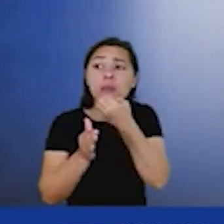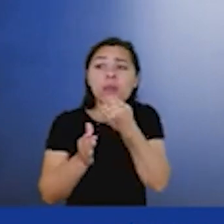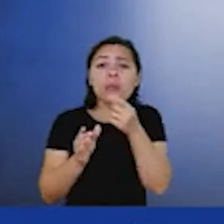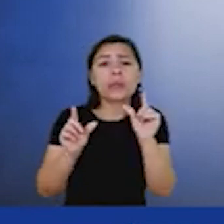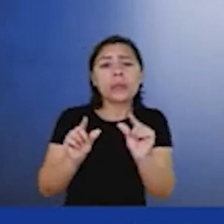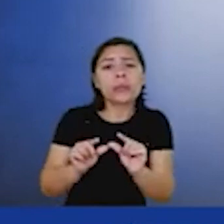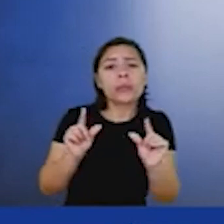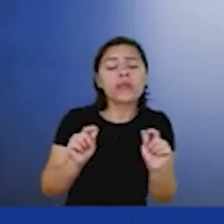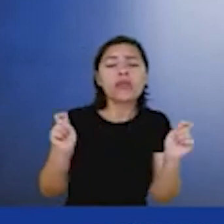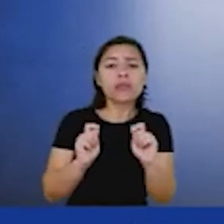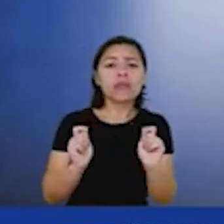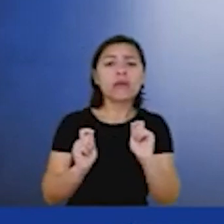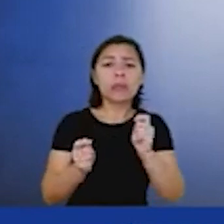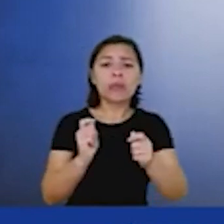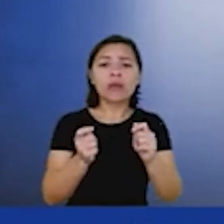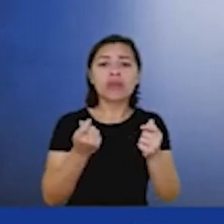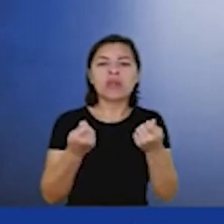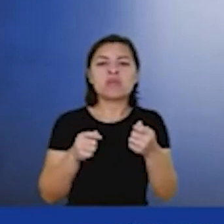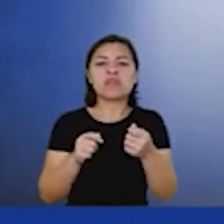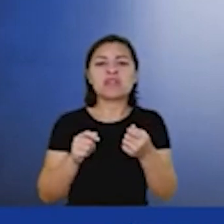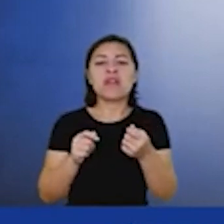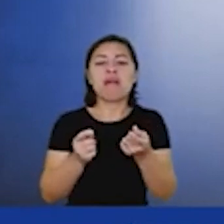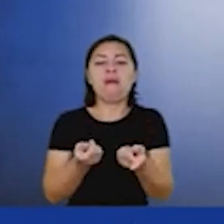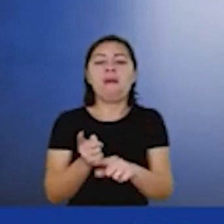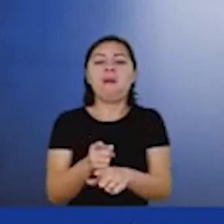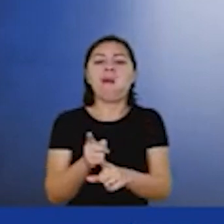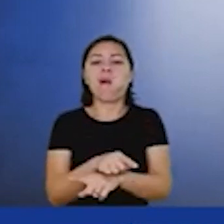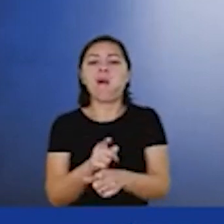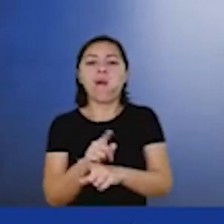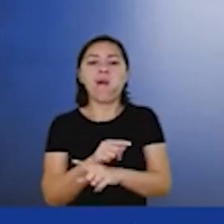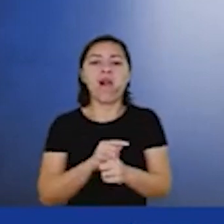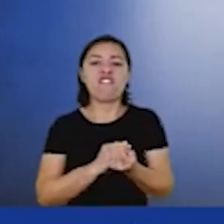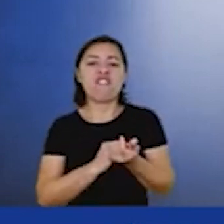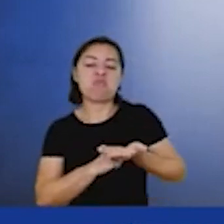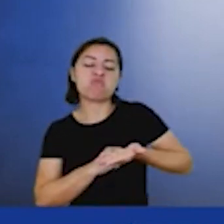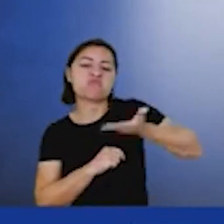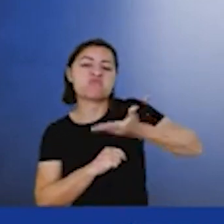não havendo distorções de preço e